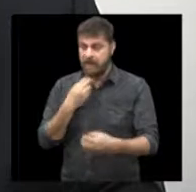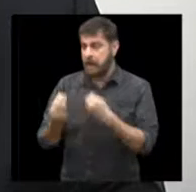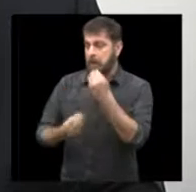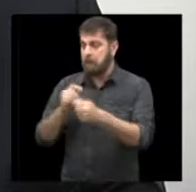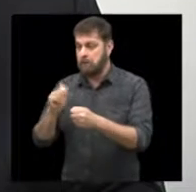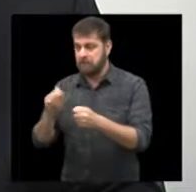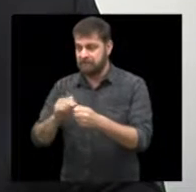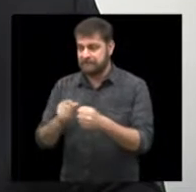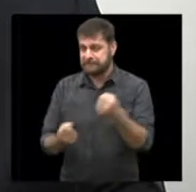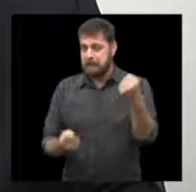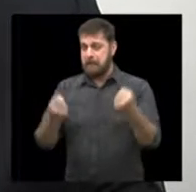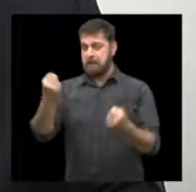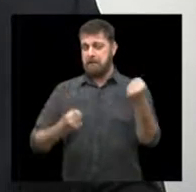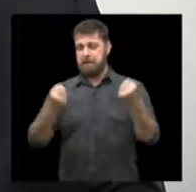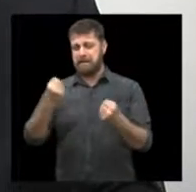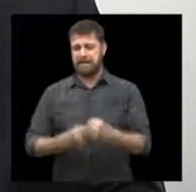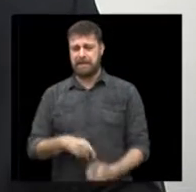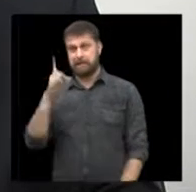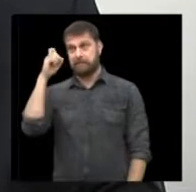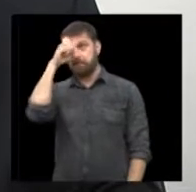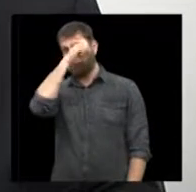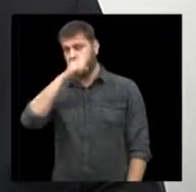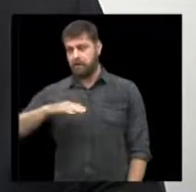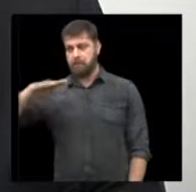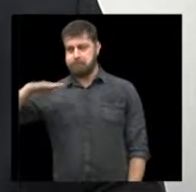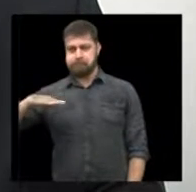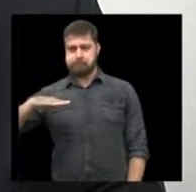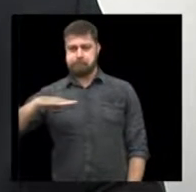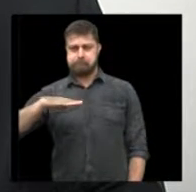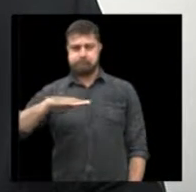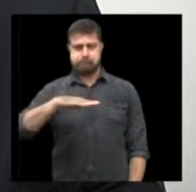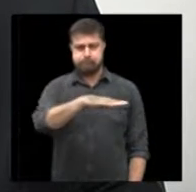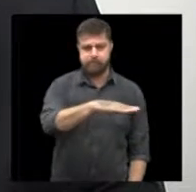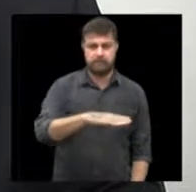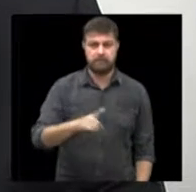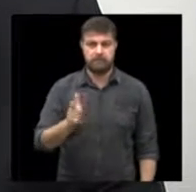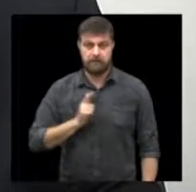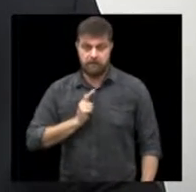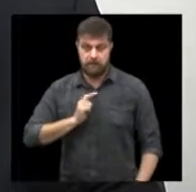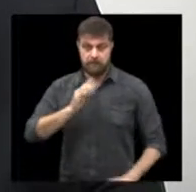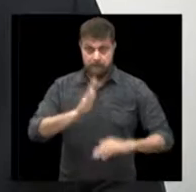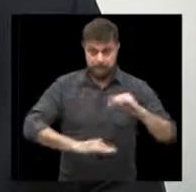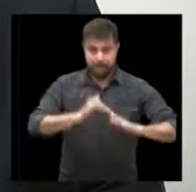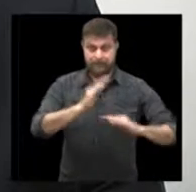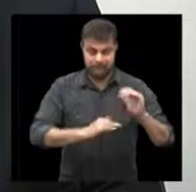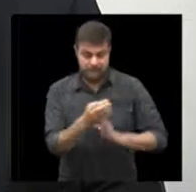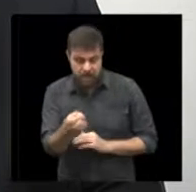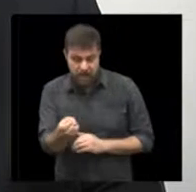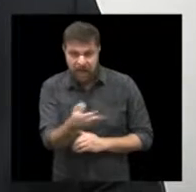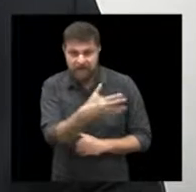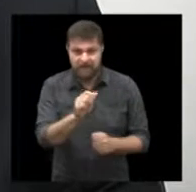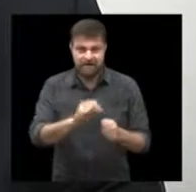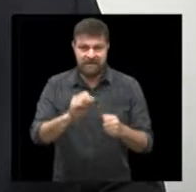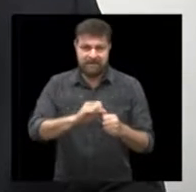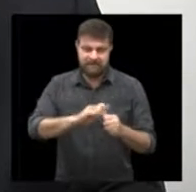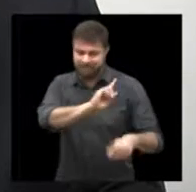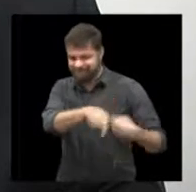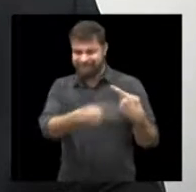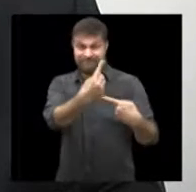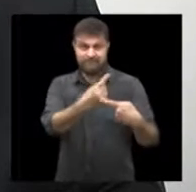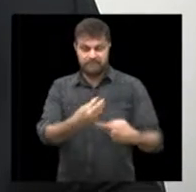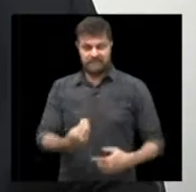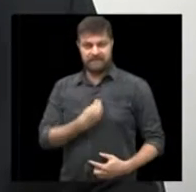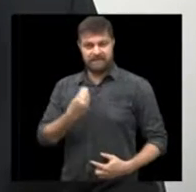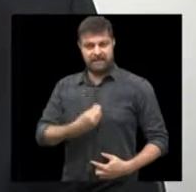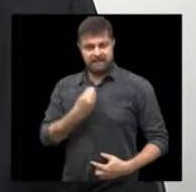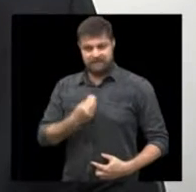para colocar ele no carro para transportá-lo até o local e esse então é uma atividade nova e que vai trazer muito benefício para as